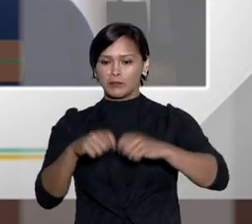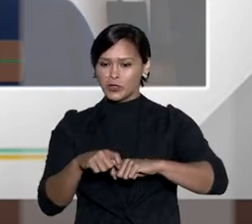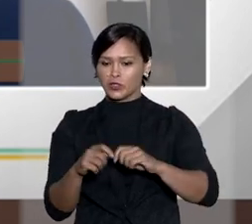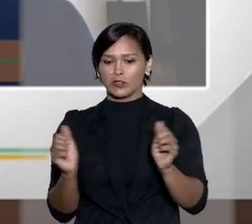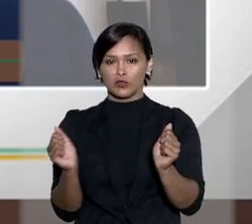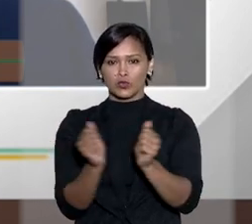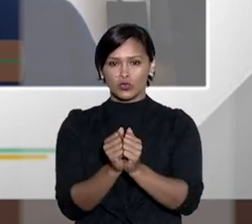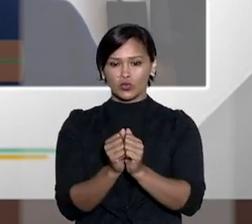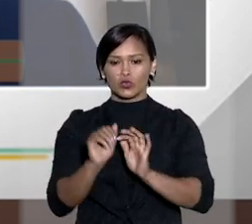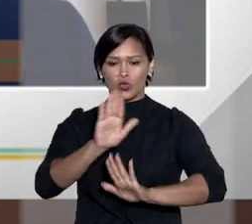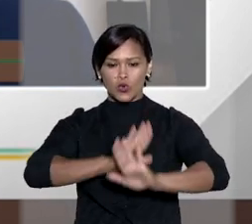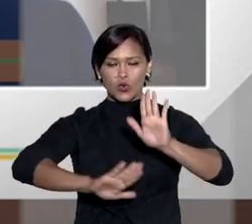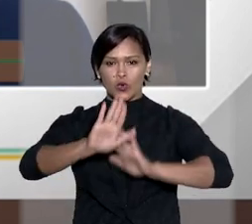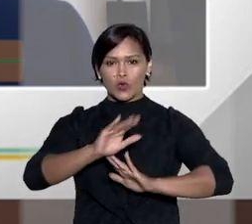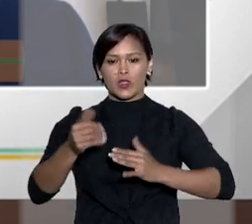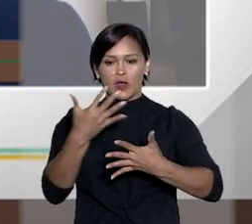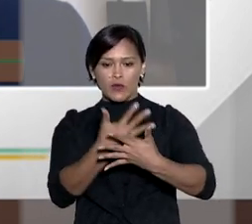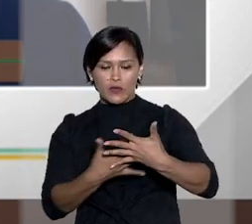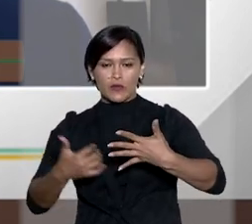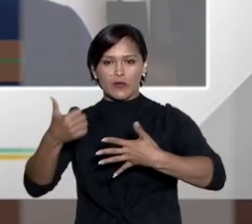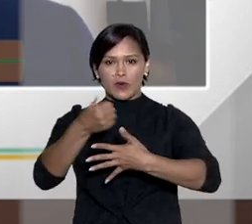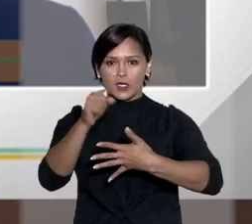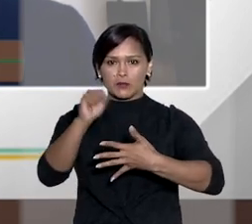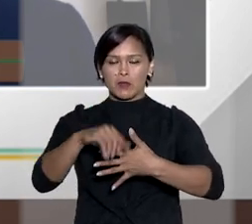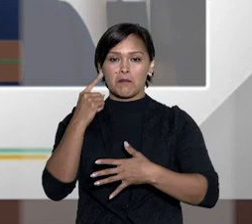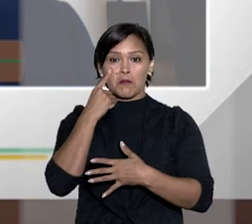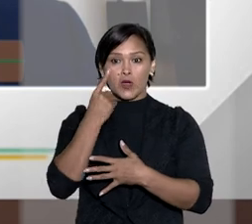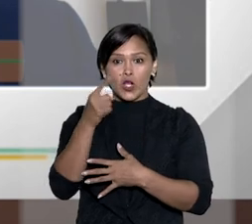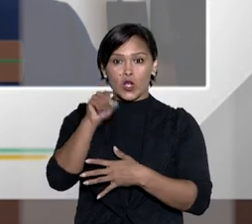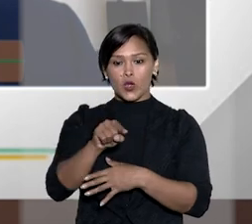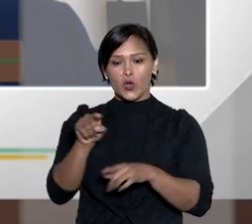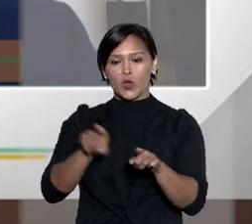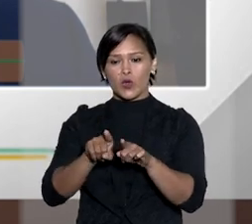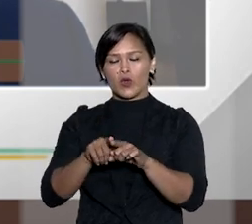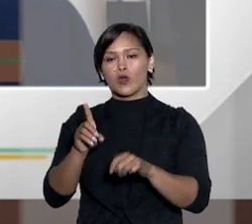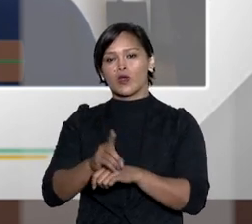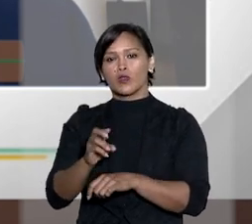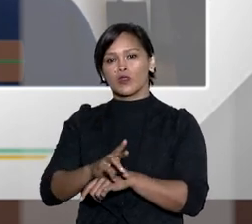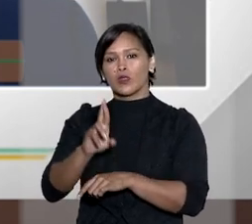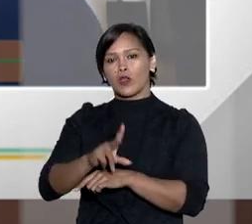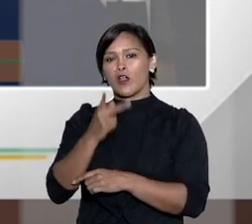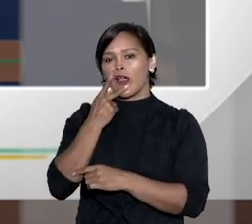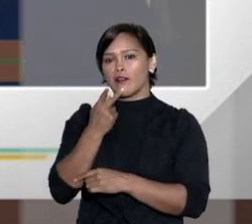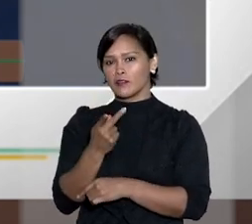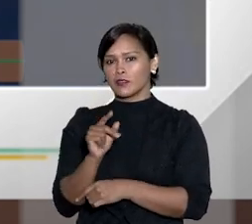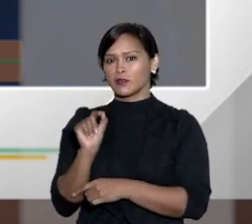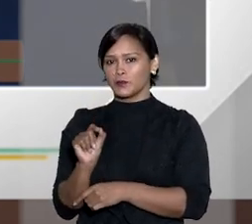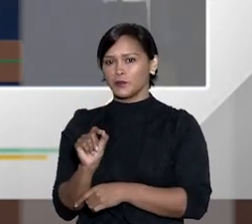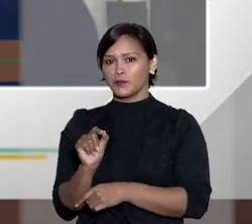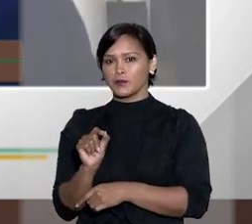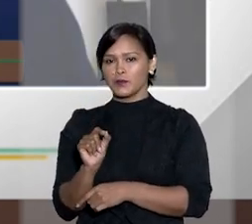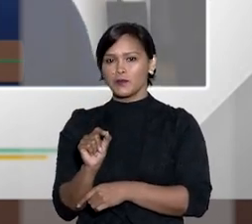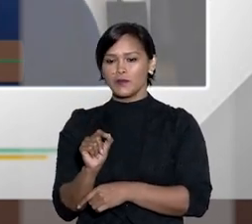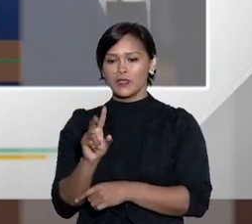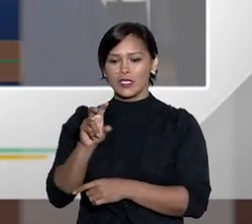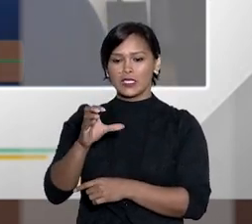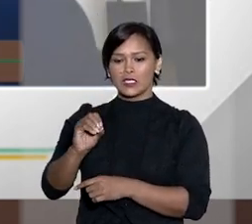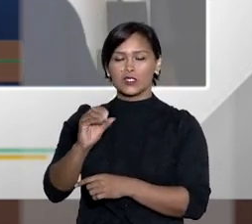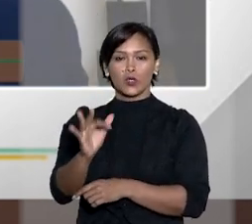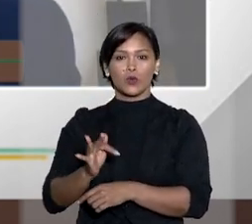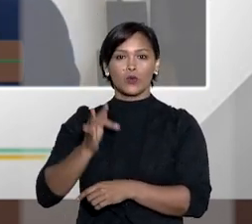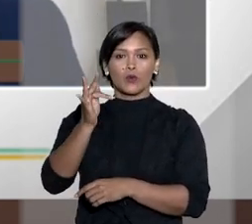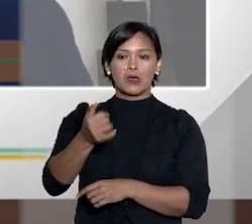medidas positivas para que a gente possa preservar o rito sumário e interessante quando o